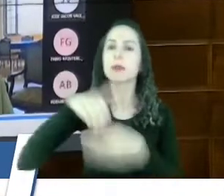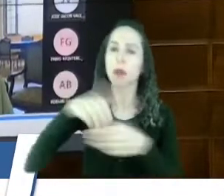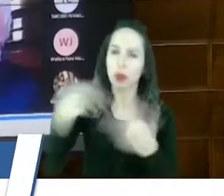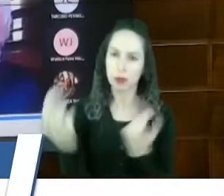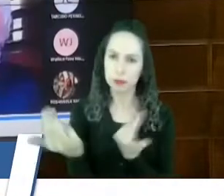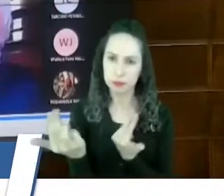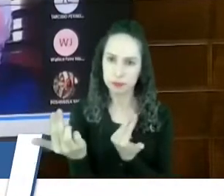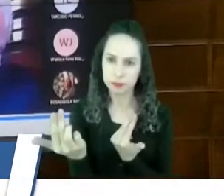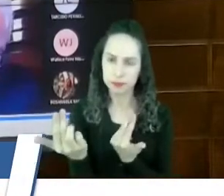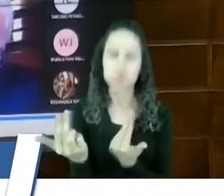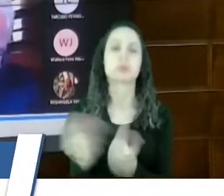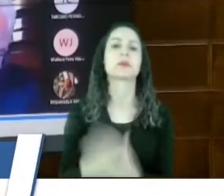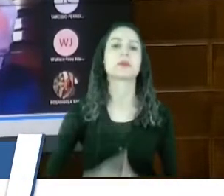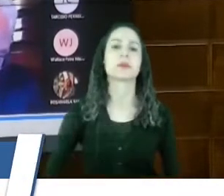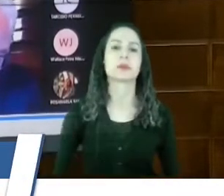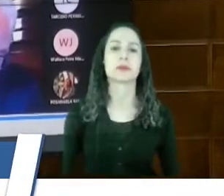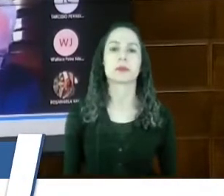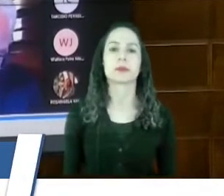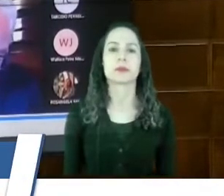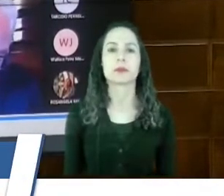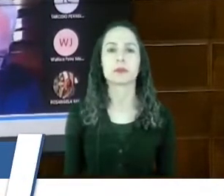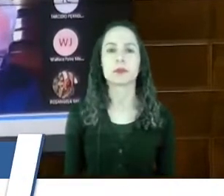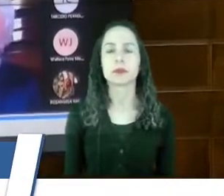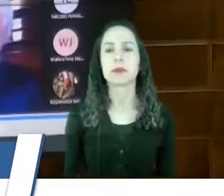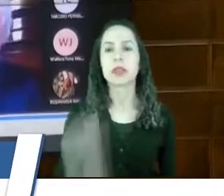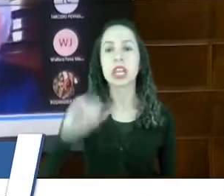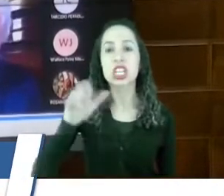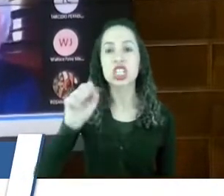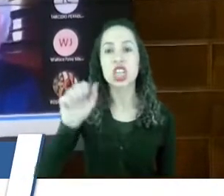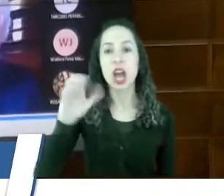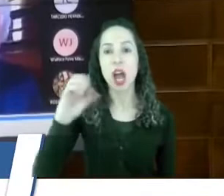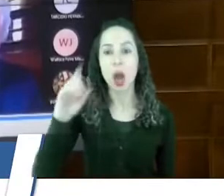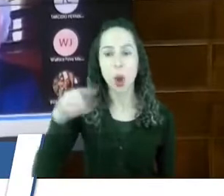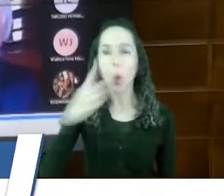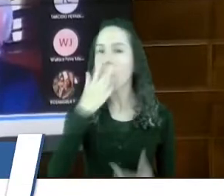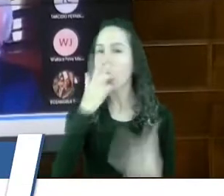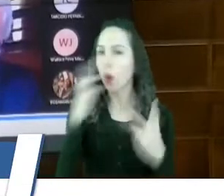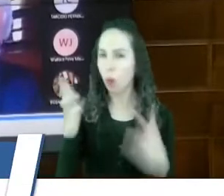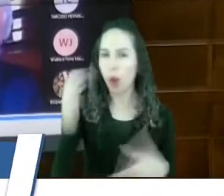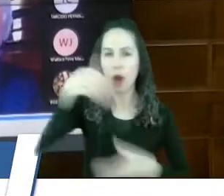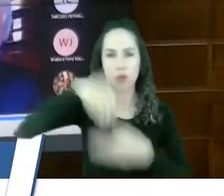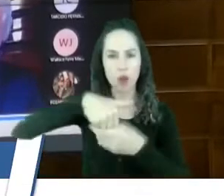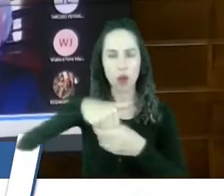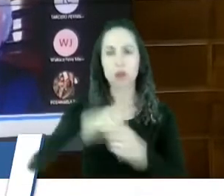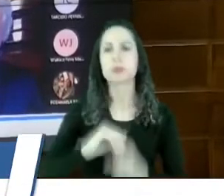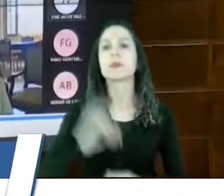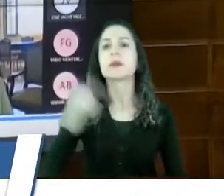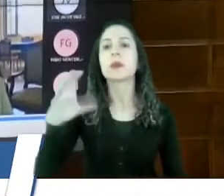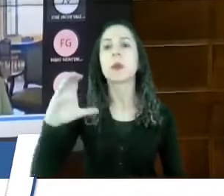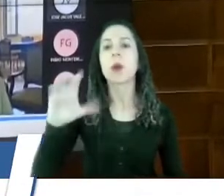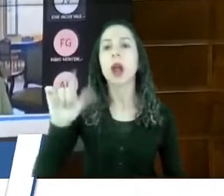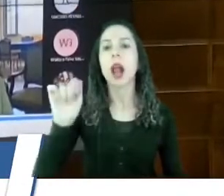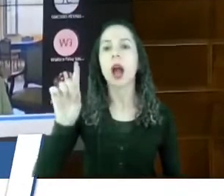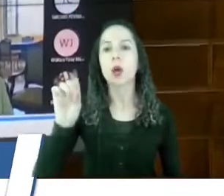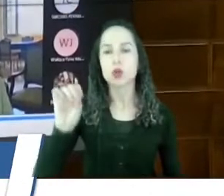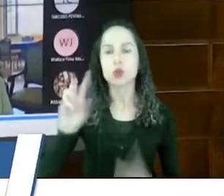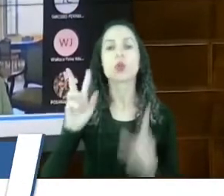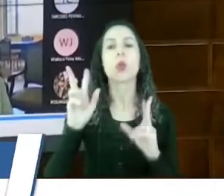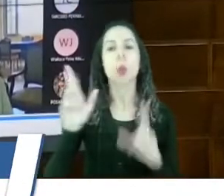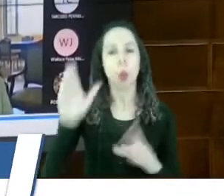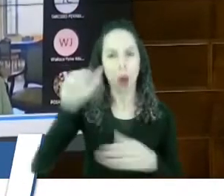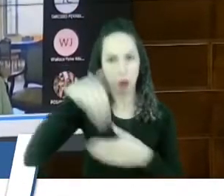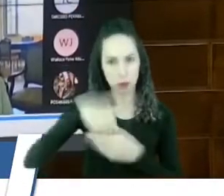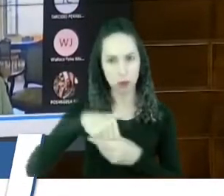Relator sem modulação. Jacó Valente. Da mesma forma, Sr. Presidente. Cláudio Godói. Também, Sr. Presidente.